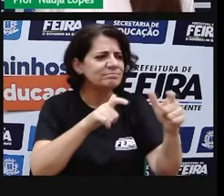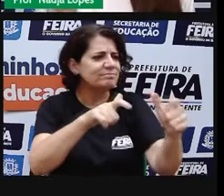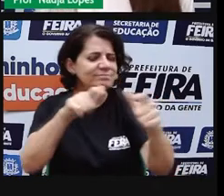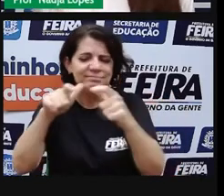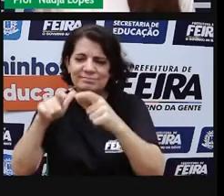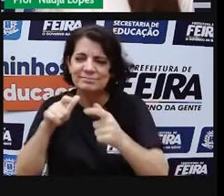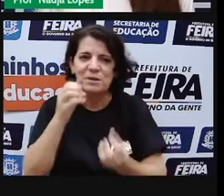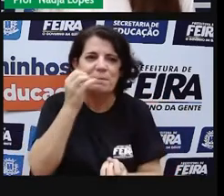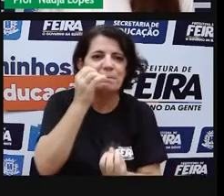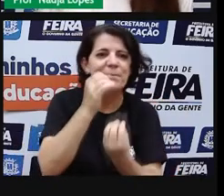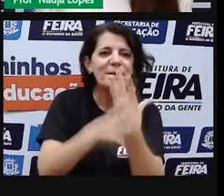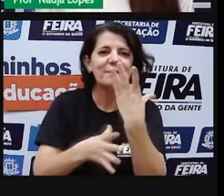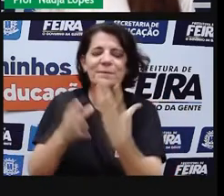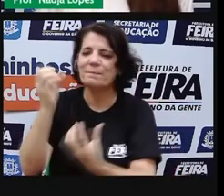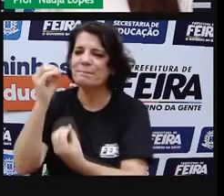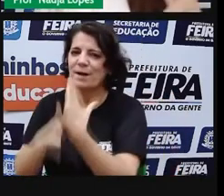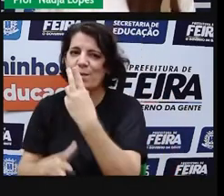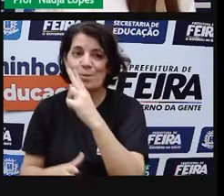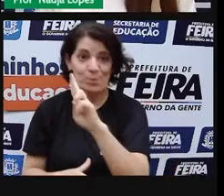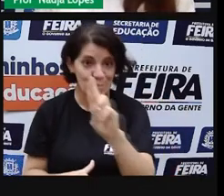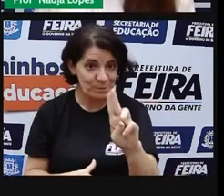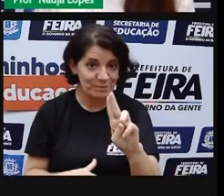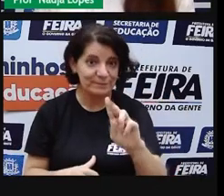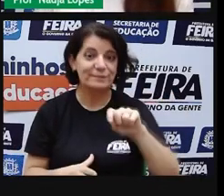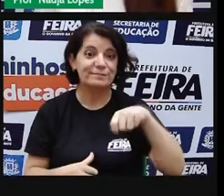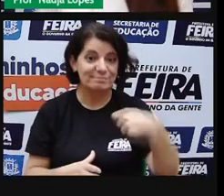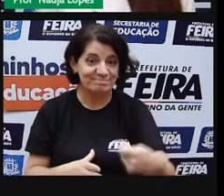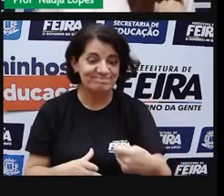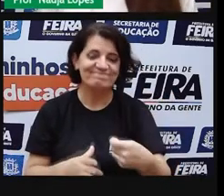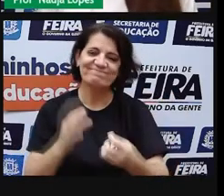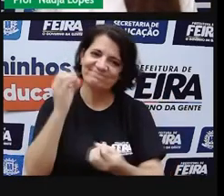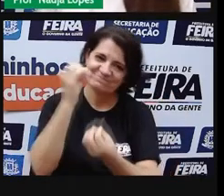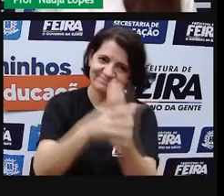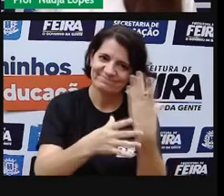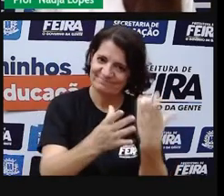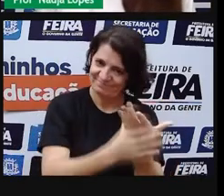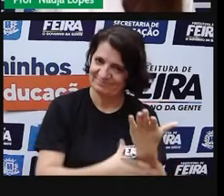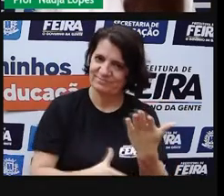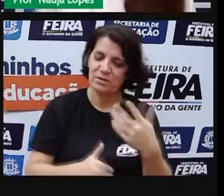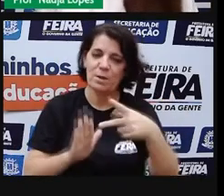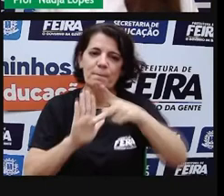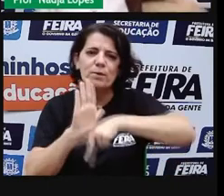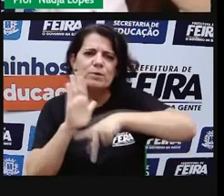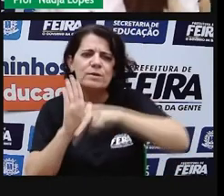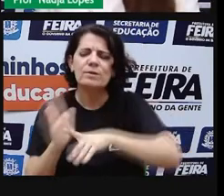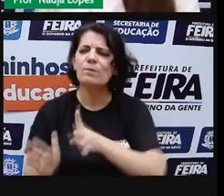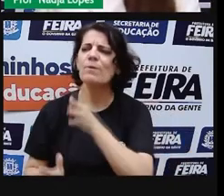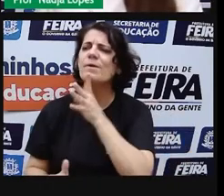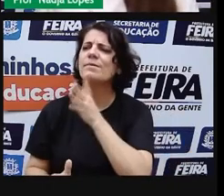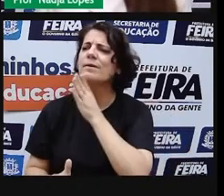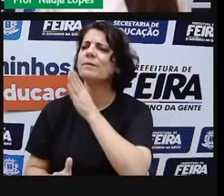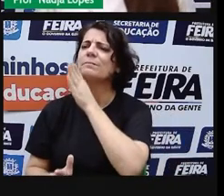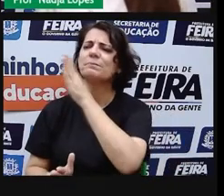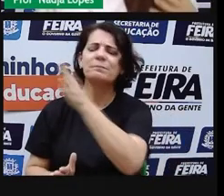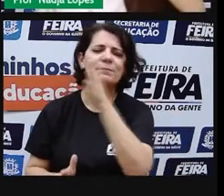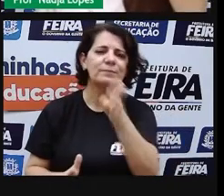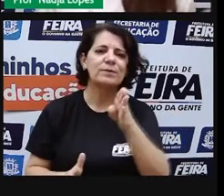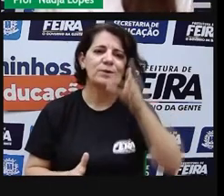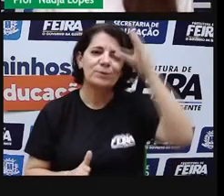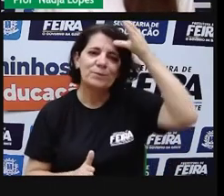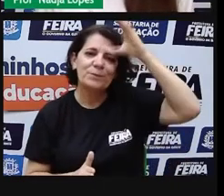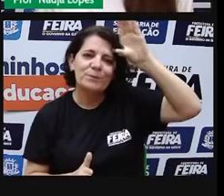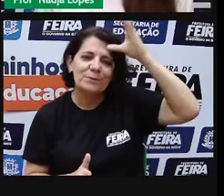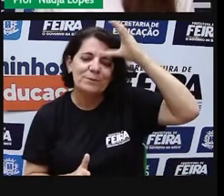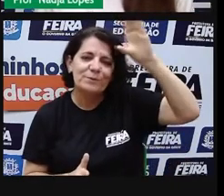Santana e sobre o nome dos bairros. Lembre que a gente está com esse projeto, né? De conhecer, de valorizar a nossa cultura, de